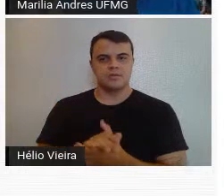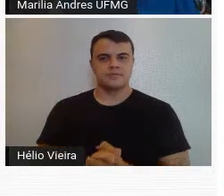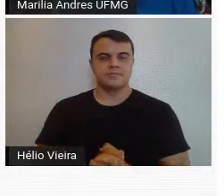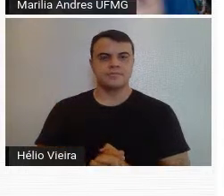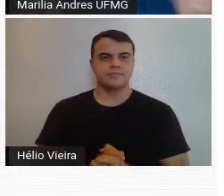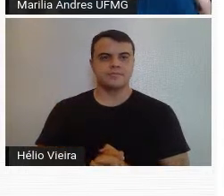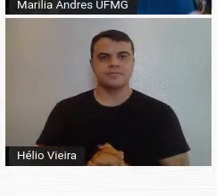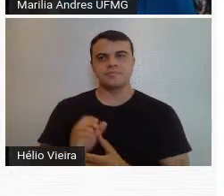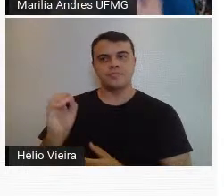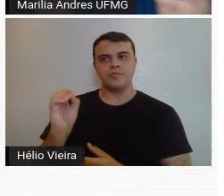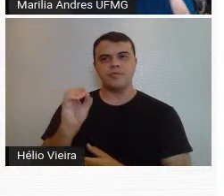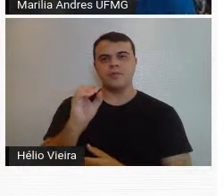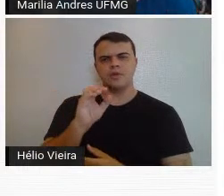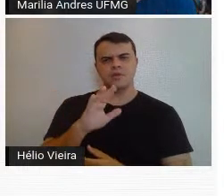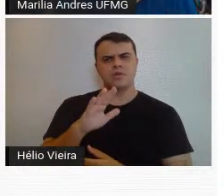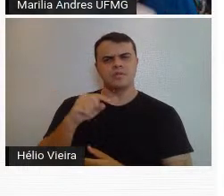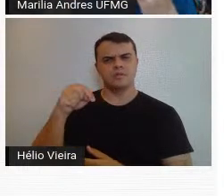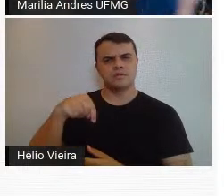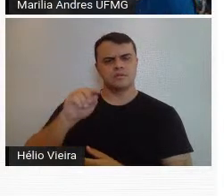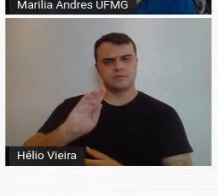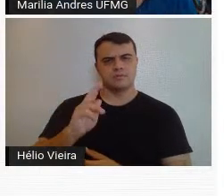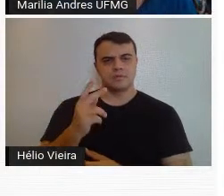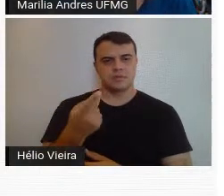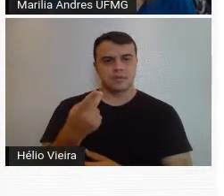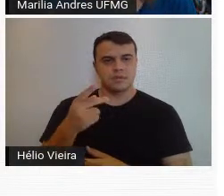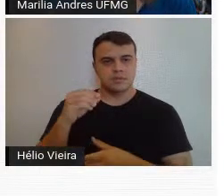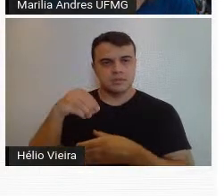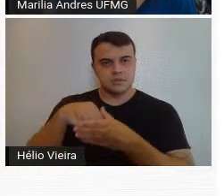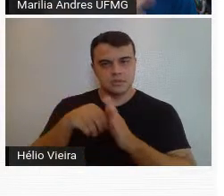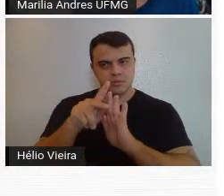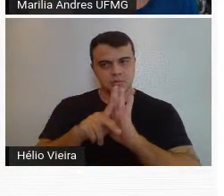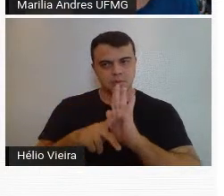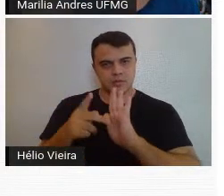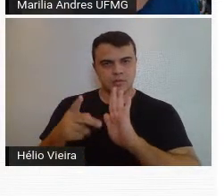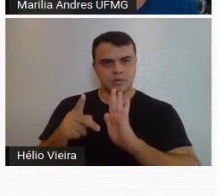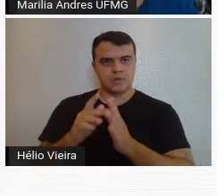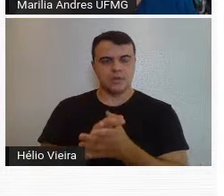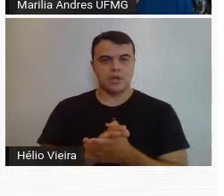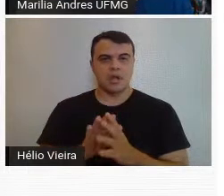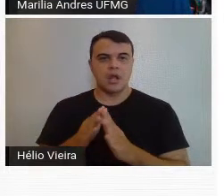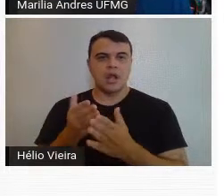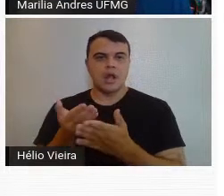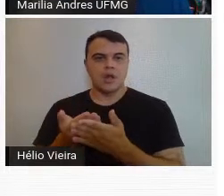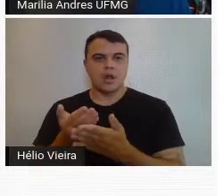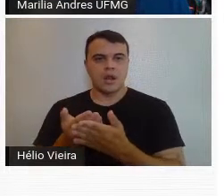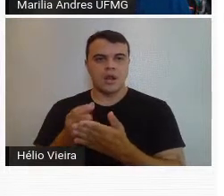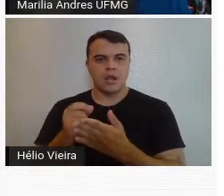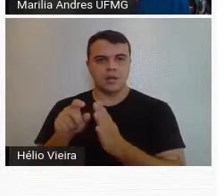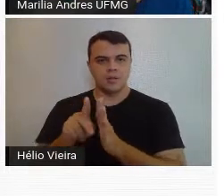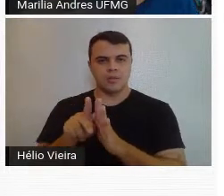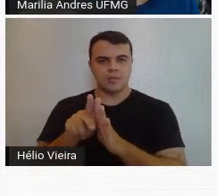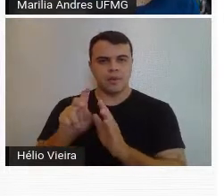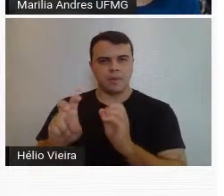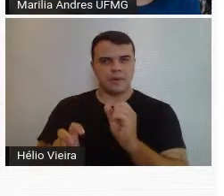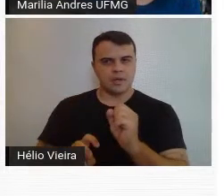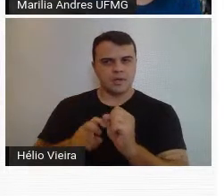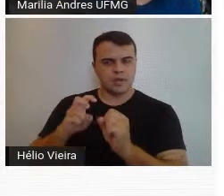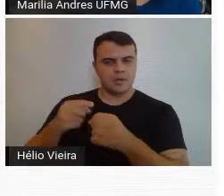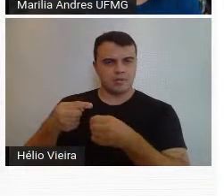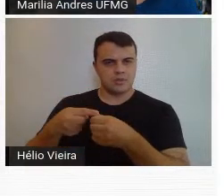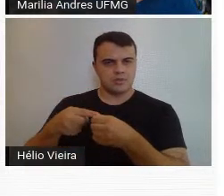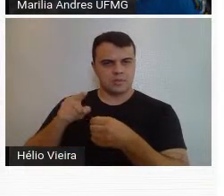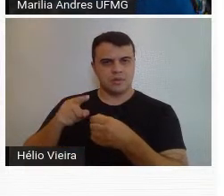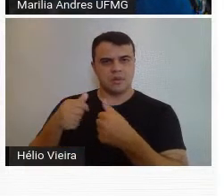uma nova modernidade aqui em Belo Horizonte dentro do projeto dele. Aqui é uma aula de Guignard no Parque Municipal, a escola funcionava ali,